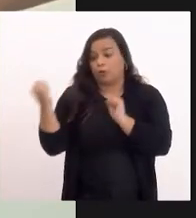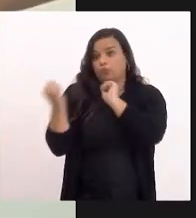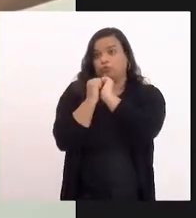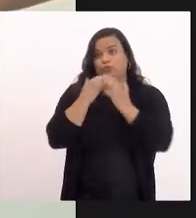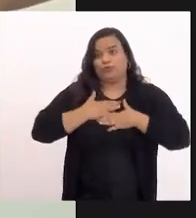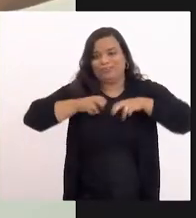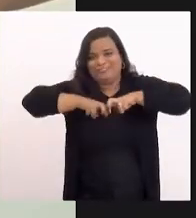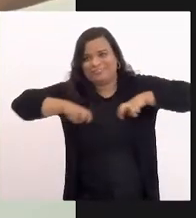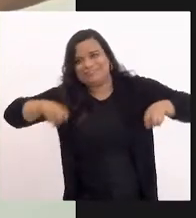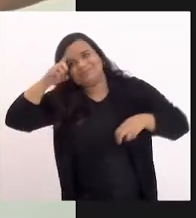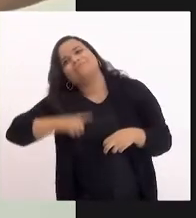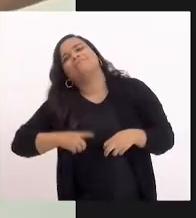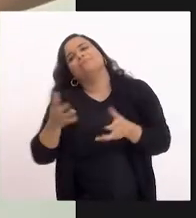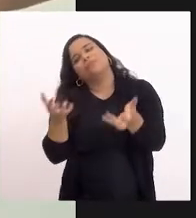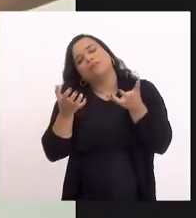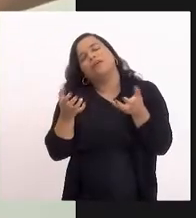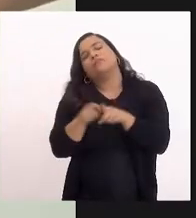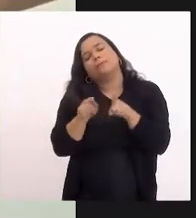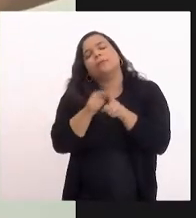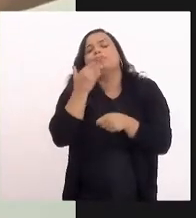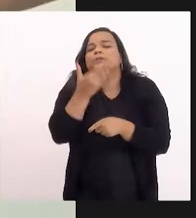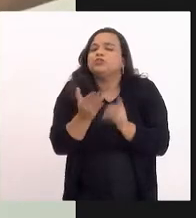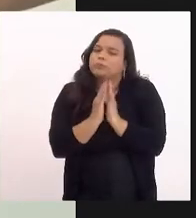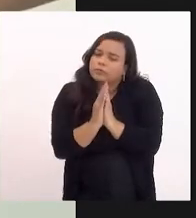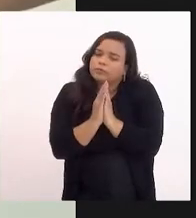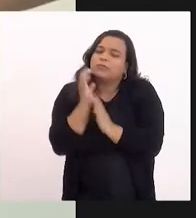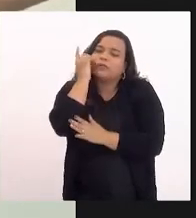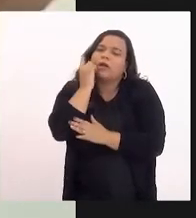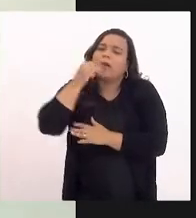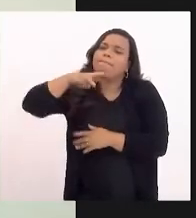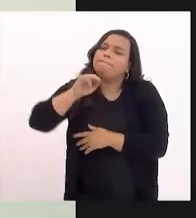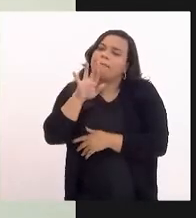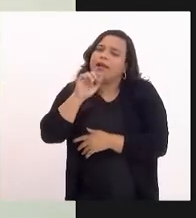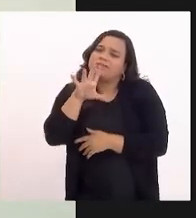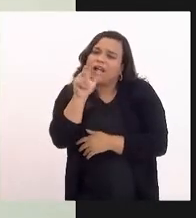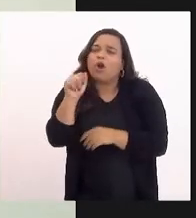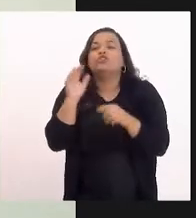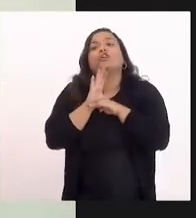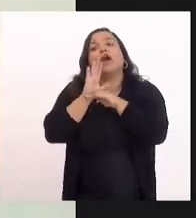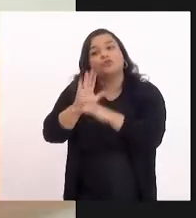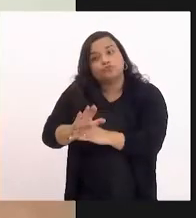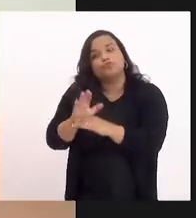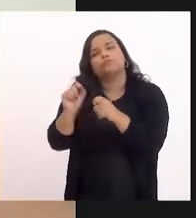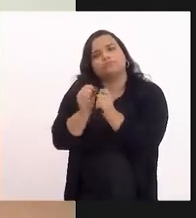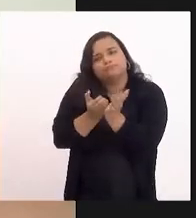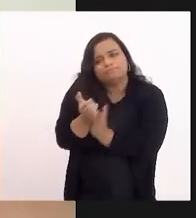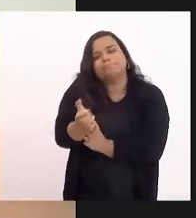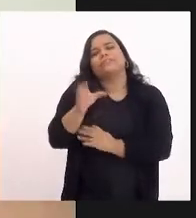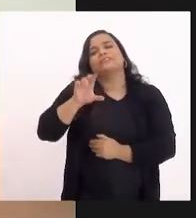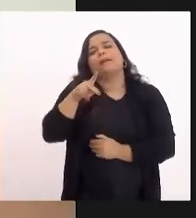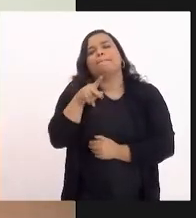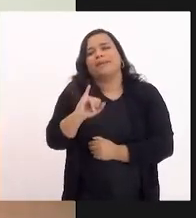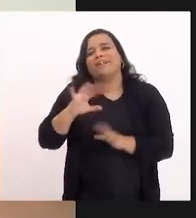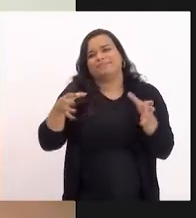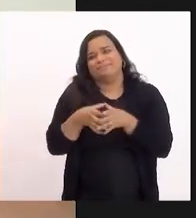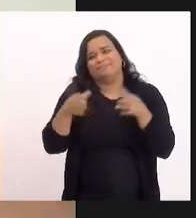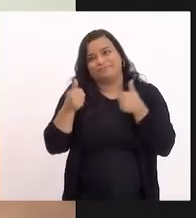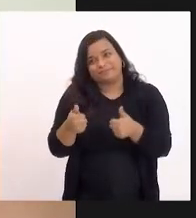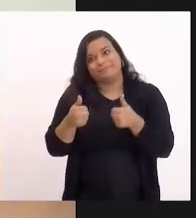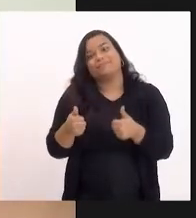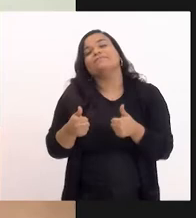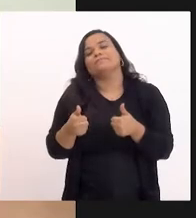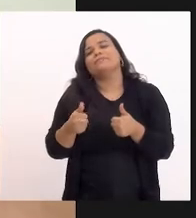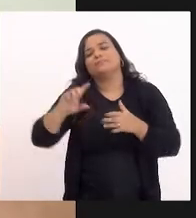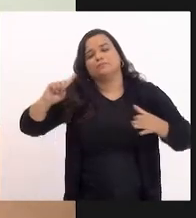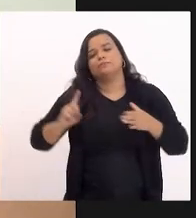e gostaria de pedir a deputada Marta Rocha que pudesse também ajudar no sentido da instalação dessa comissão parlamentar de inquérito como